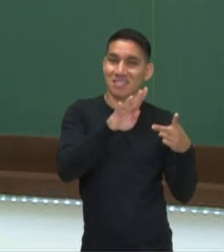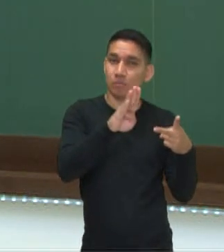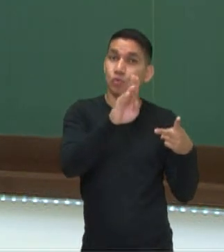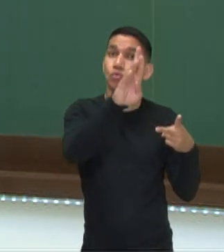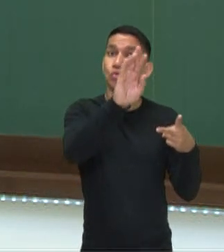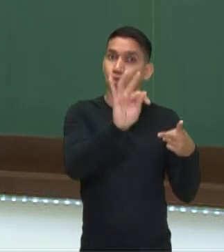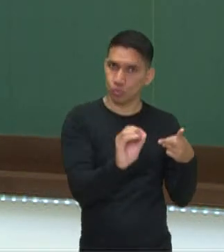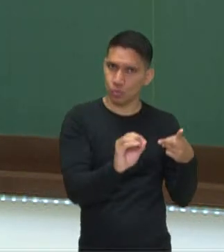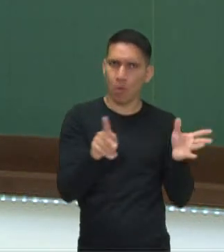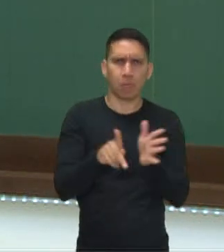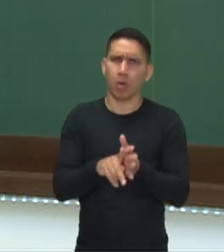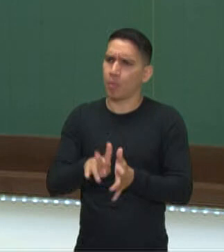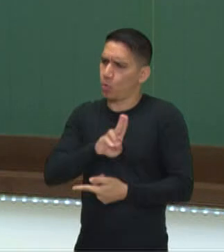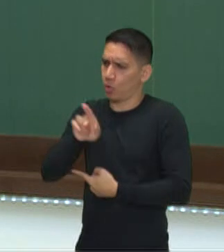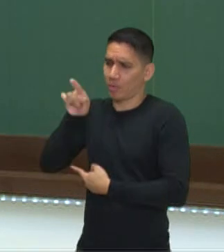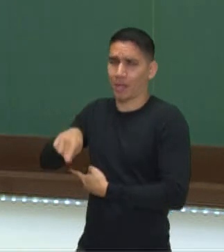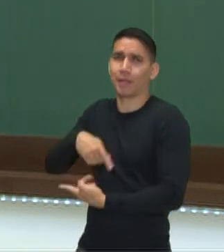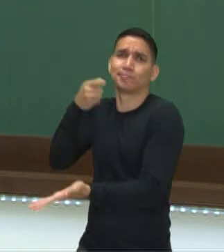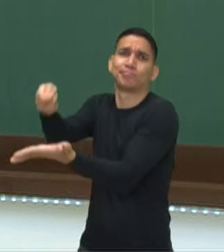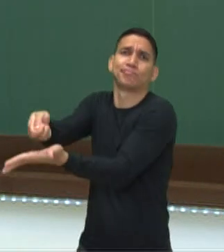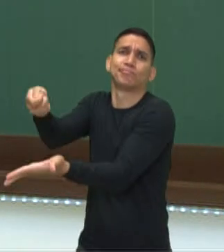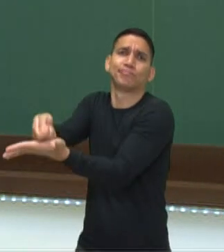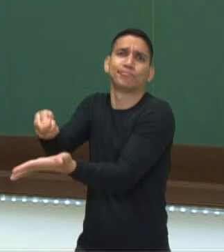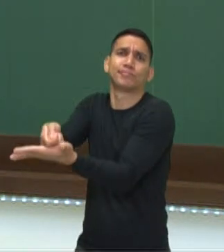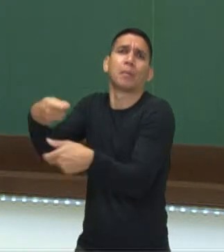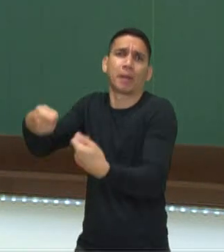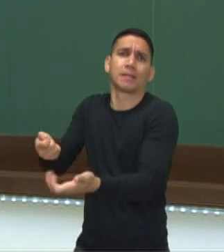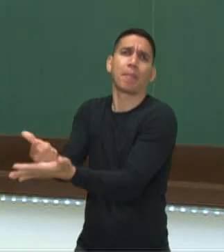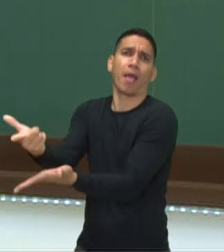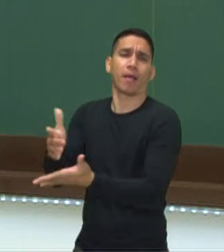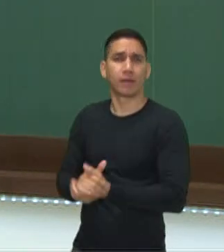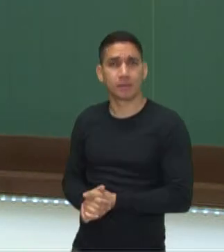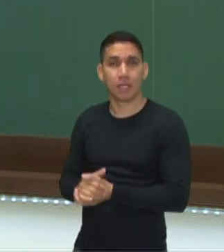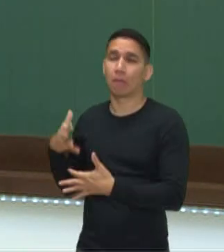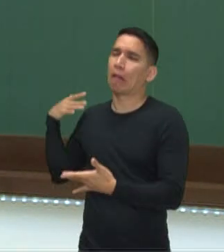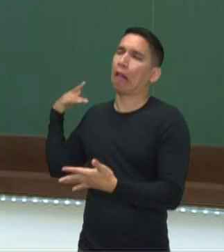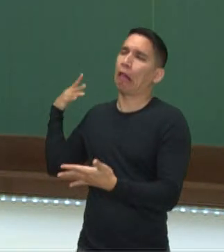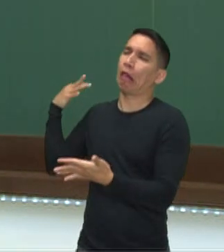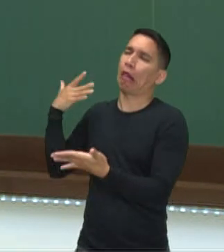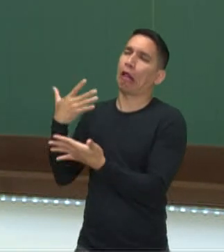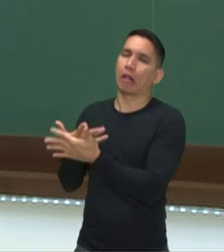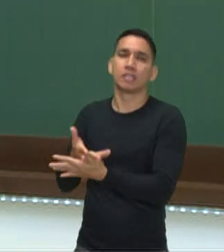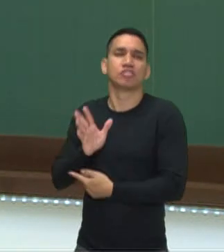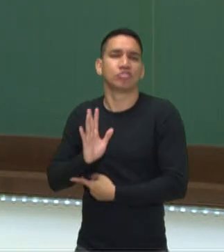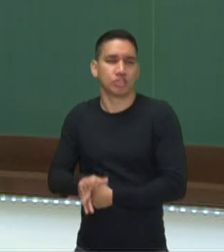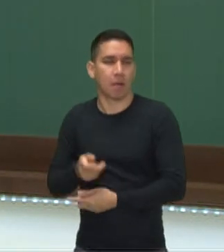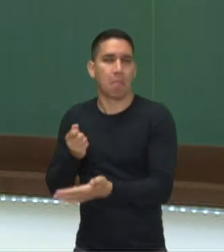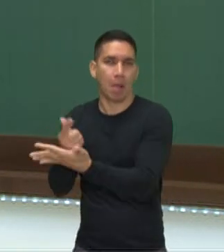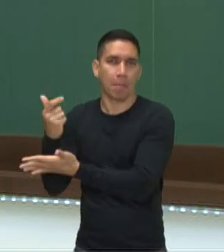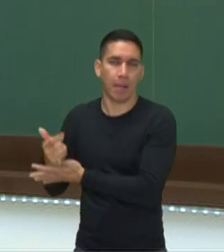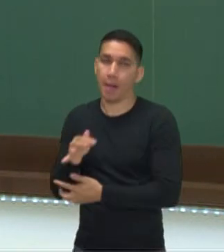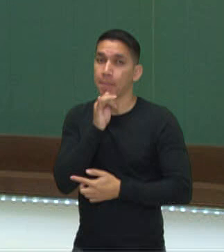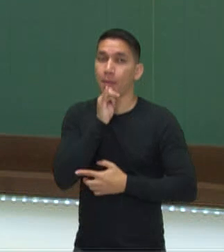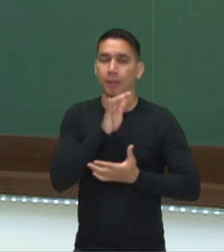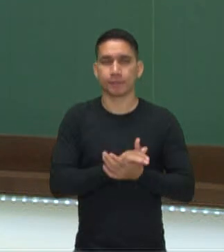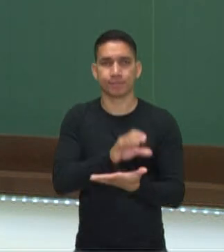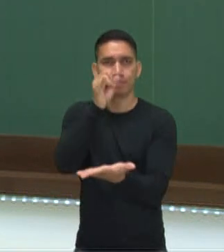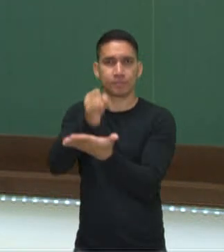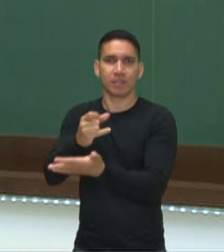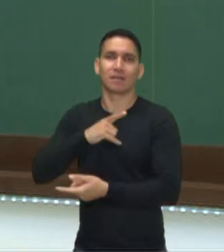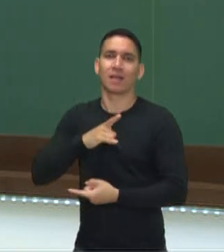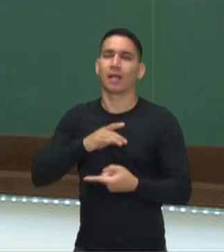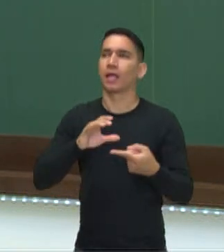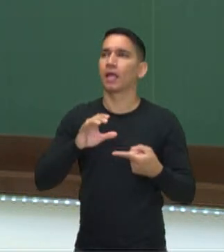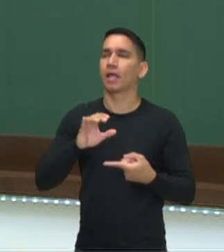o próprio nome diz, é algo que é imposto. gente tem que pagar e durante séculos a gente já paga esses valores. Exemplo de imposto, nós temos